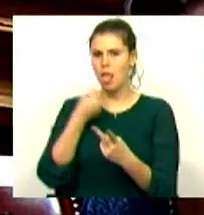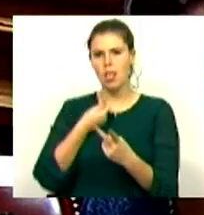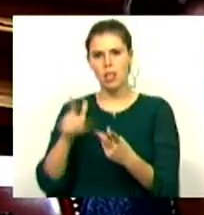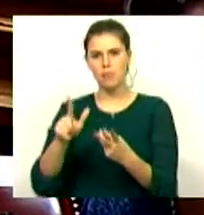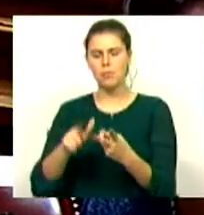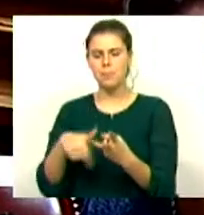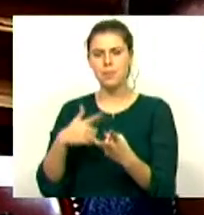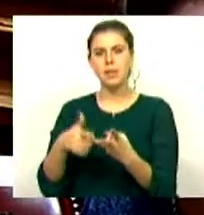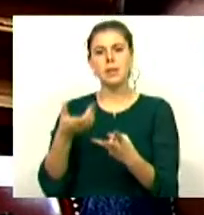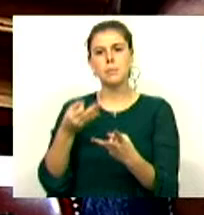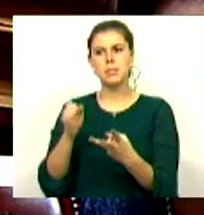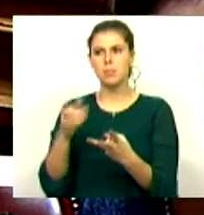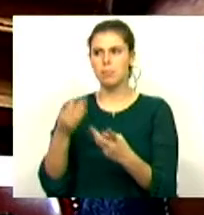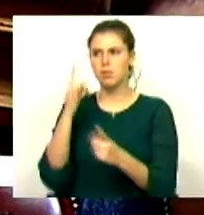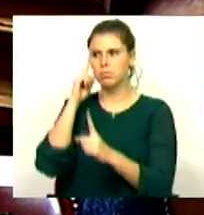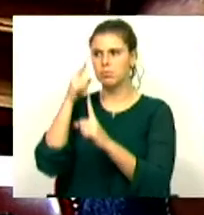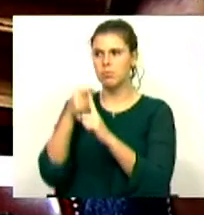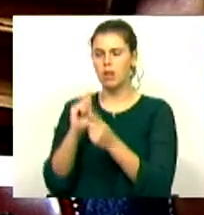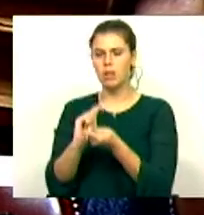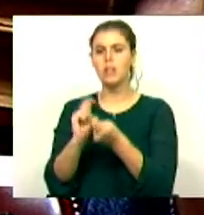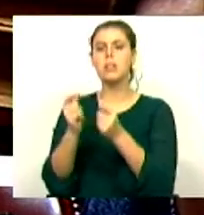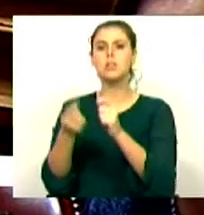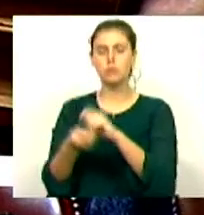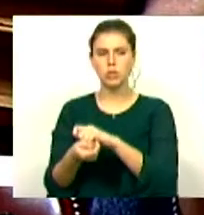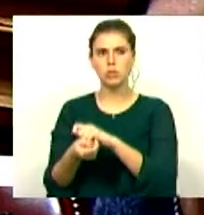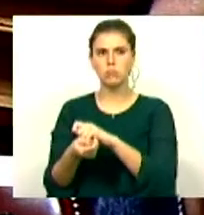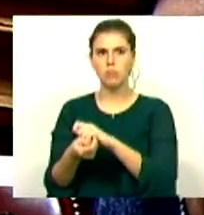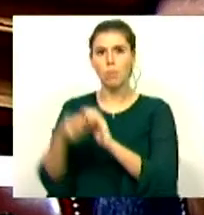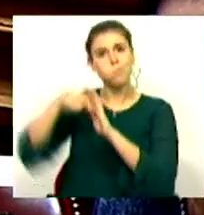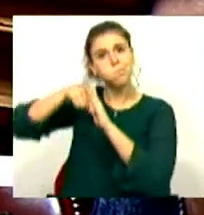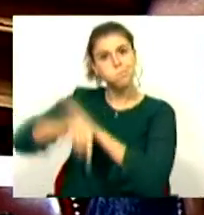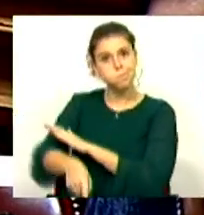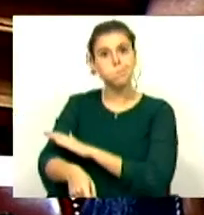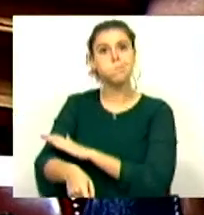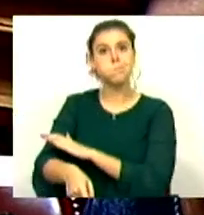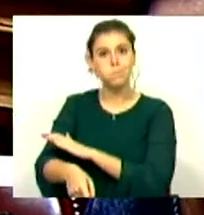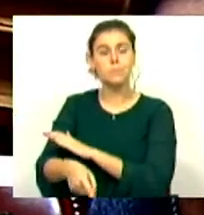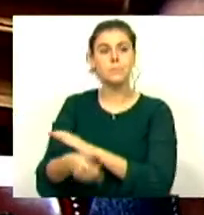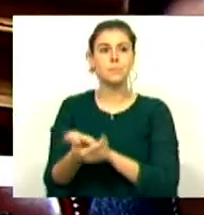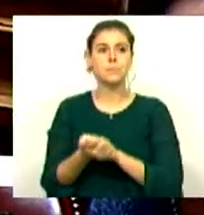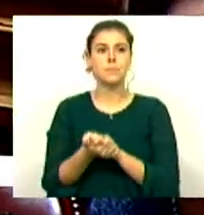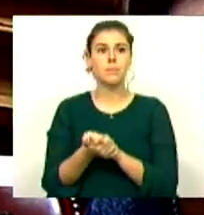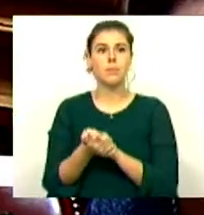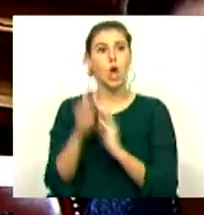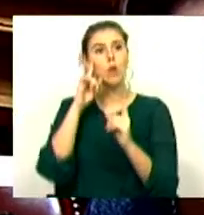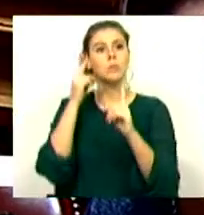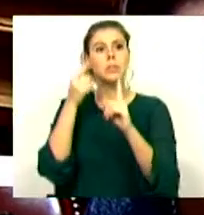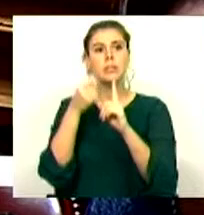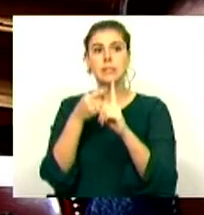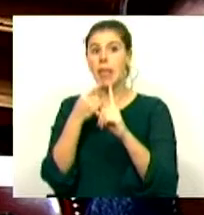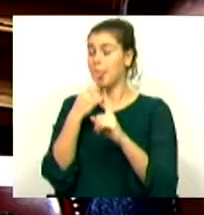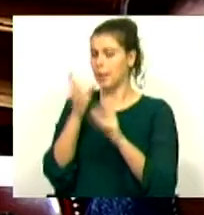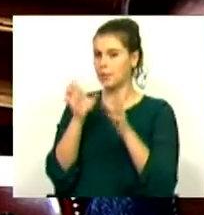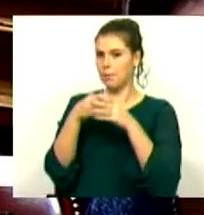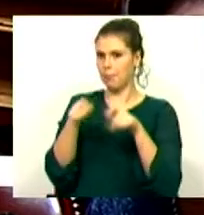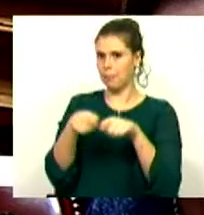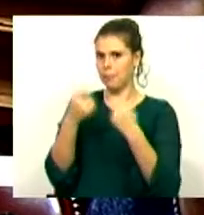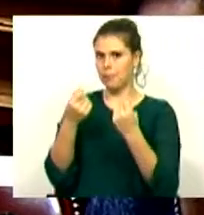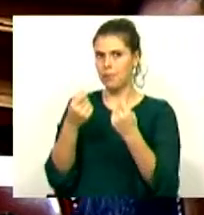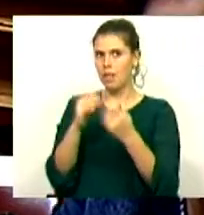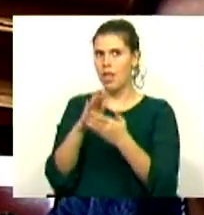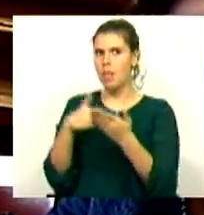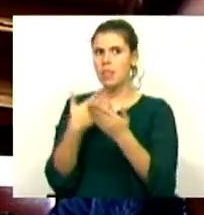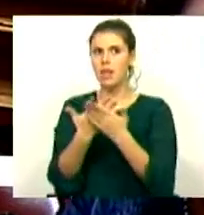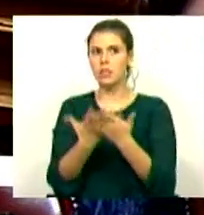PCP visam alterações mais profundas. Para, dizem estes partidos, dar